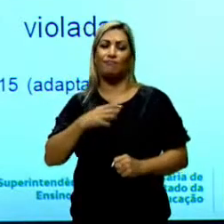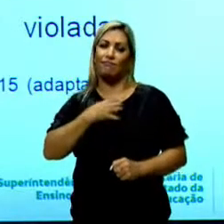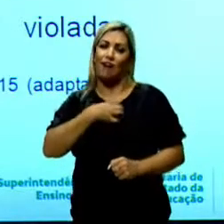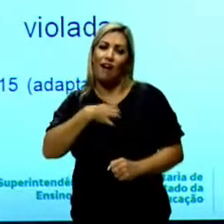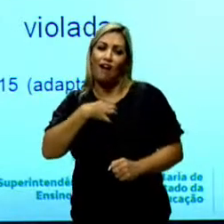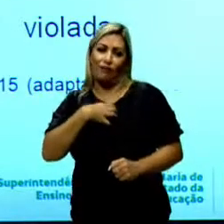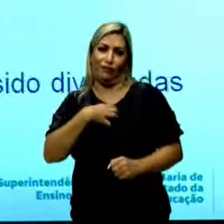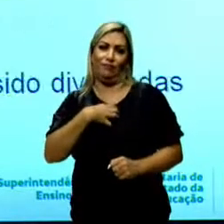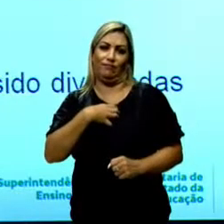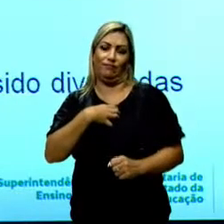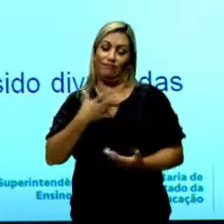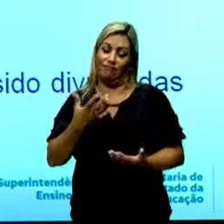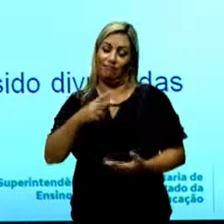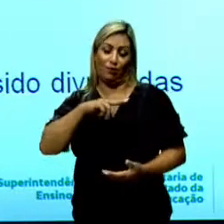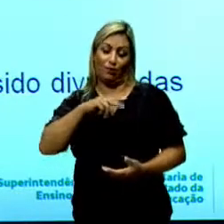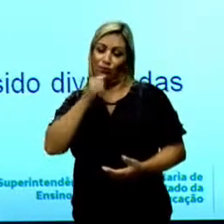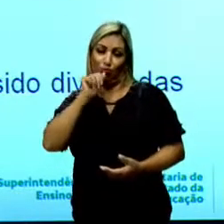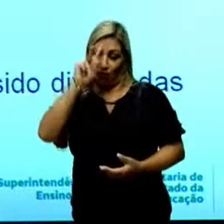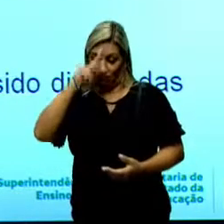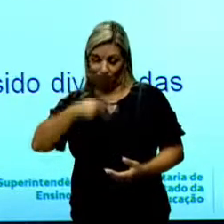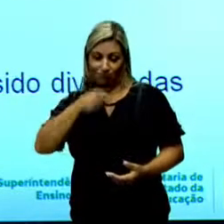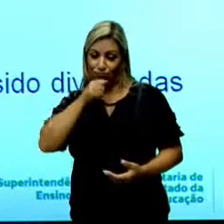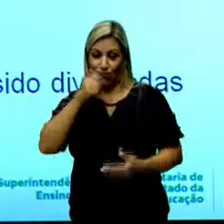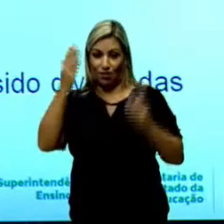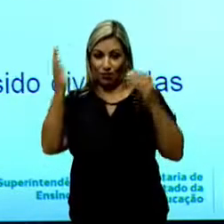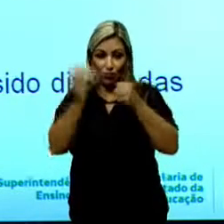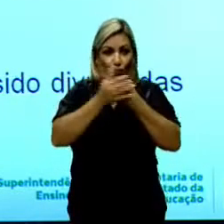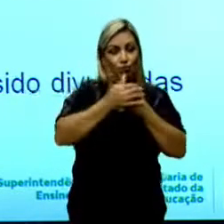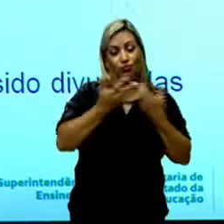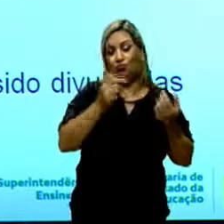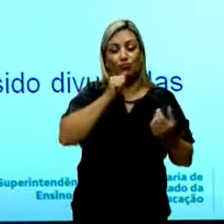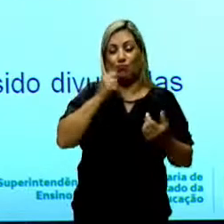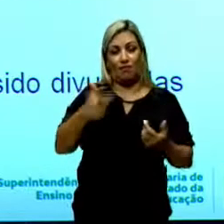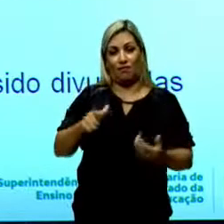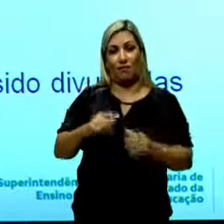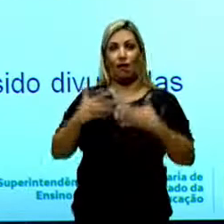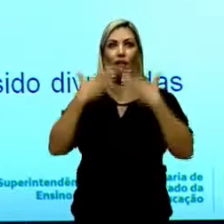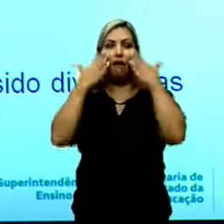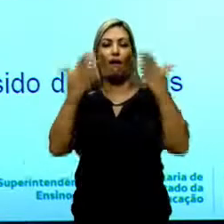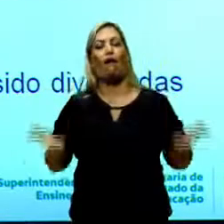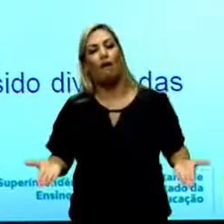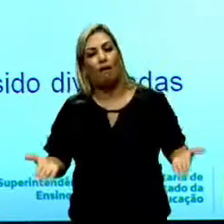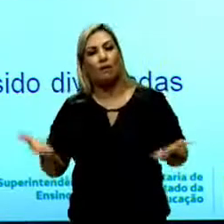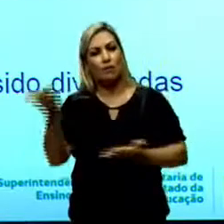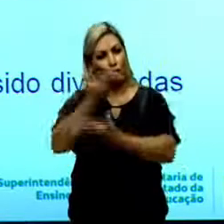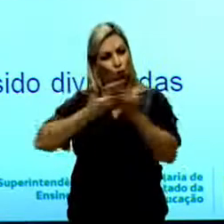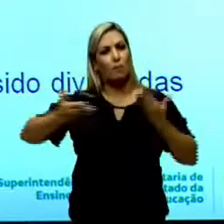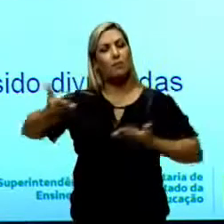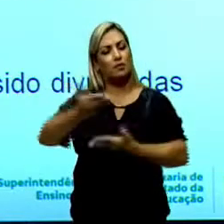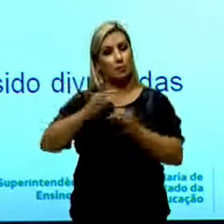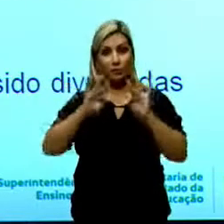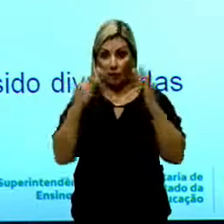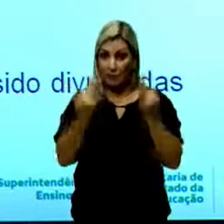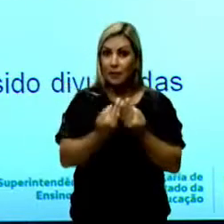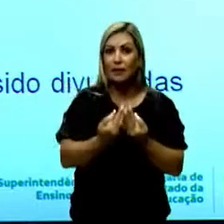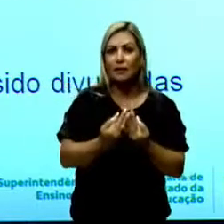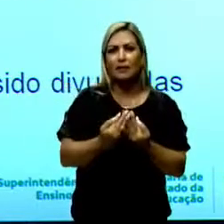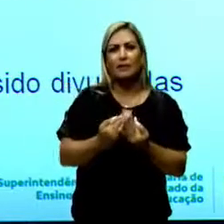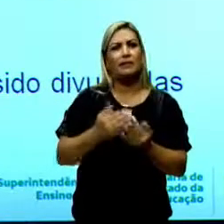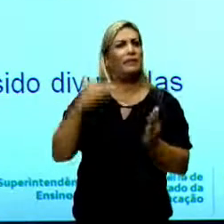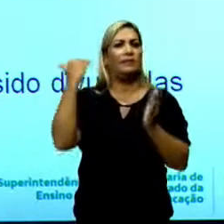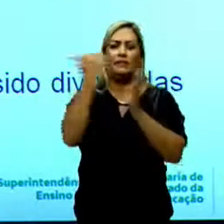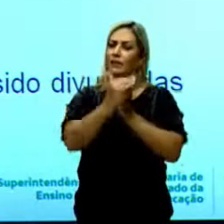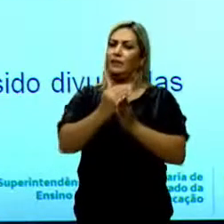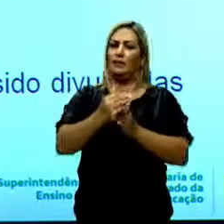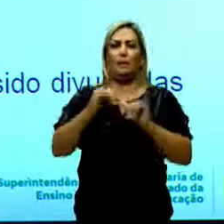violada. Então, aqui estamos falando sobre privacidade. Sobre esse compartilhamento parental excessivo em